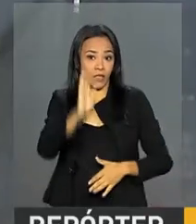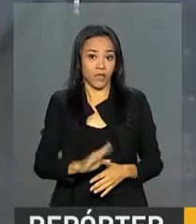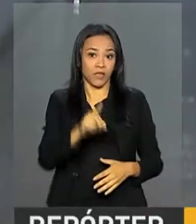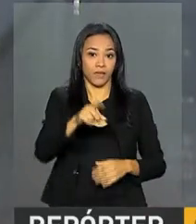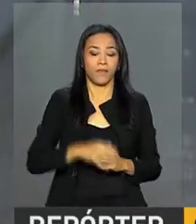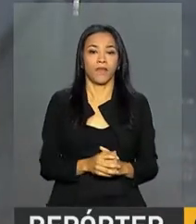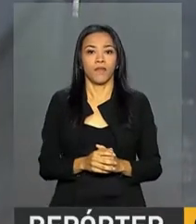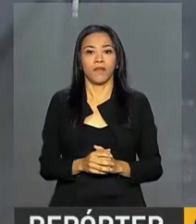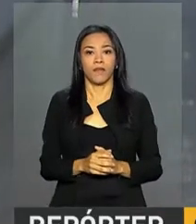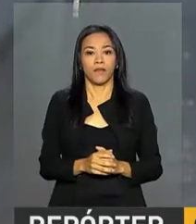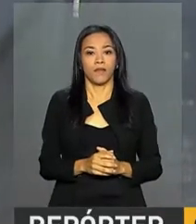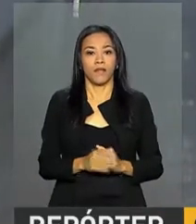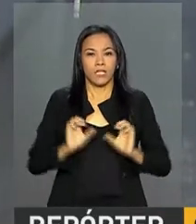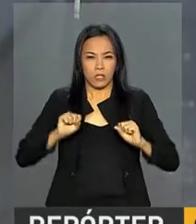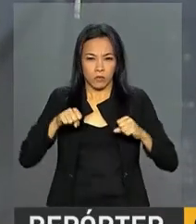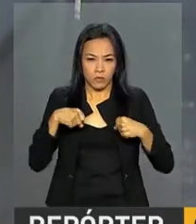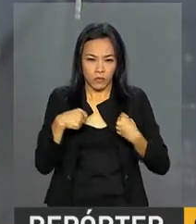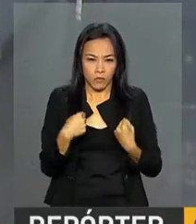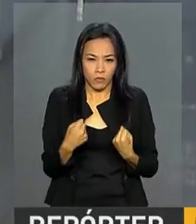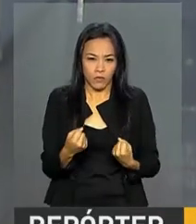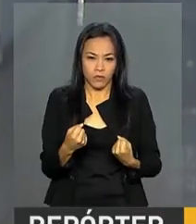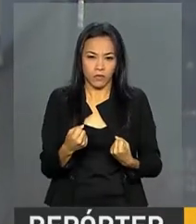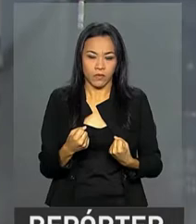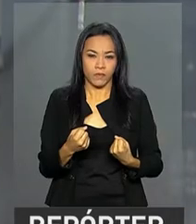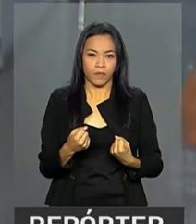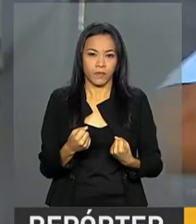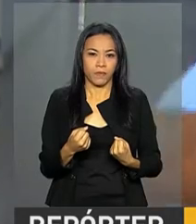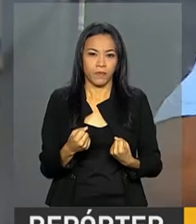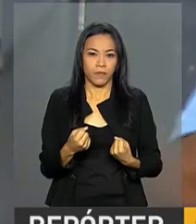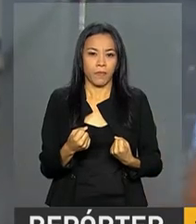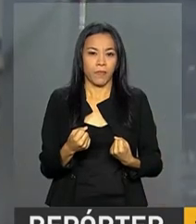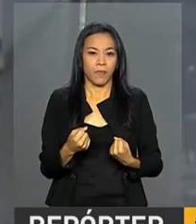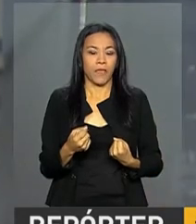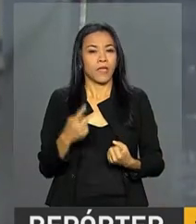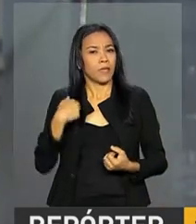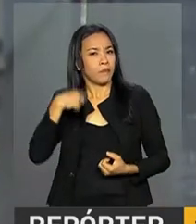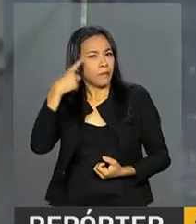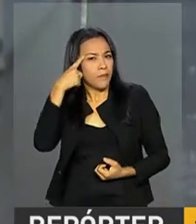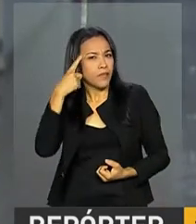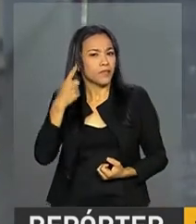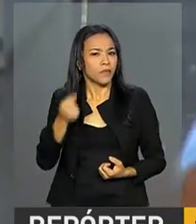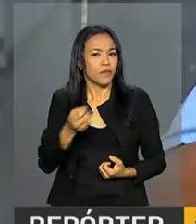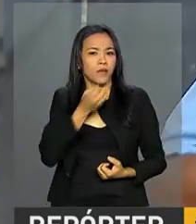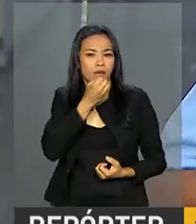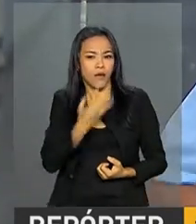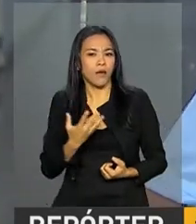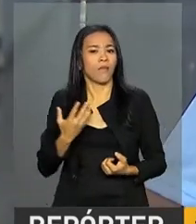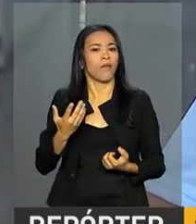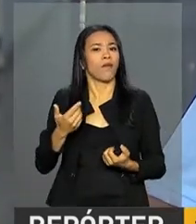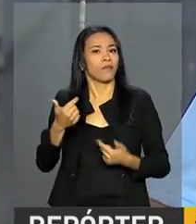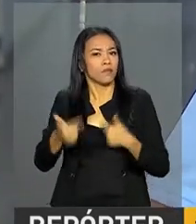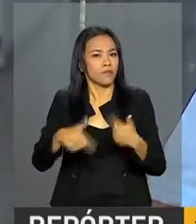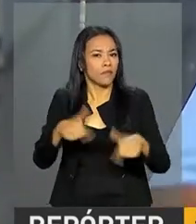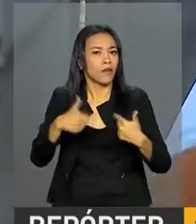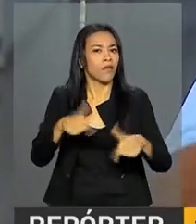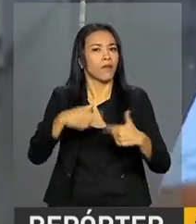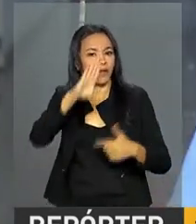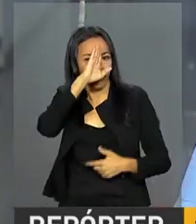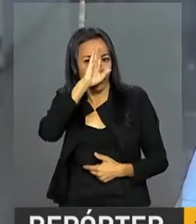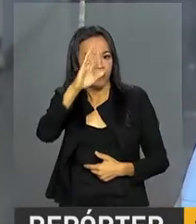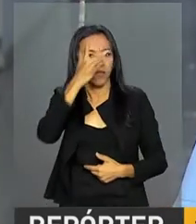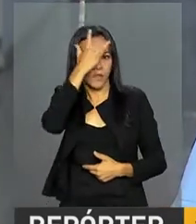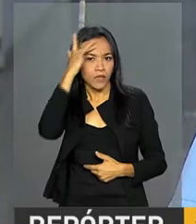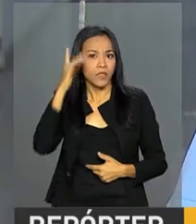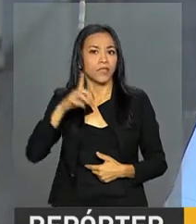esforço, né? Porque, a princípio, eu penso muito de ter um bom trabalho, né? Principalmente para as pessoas com